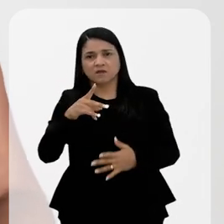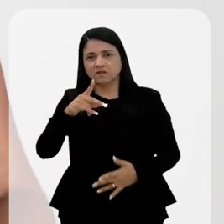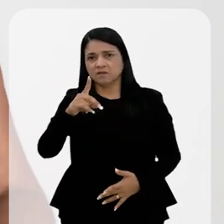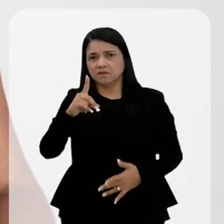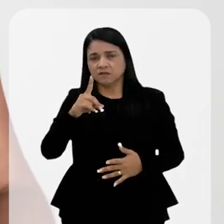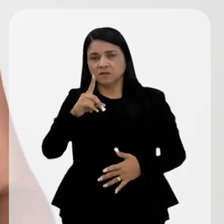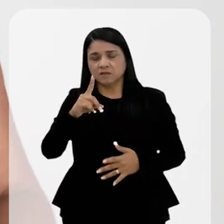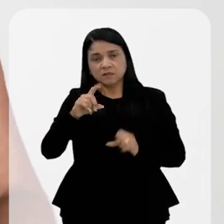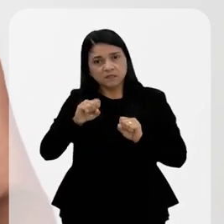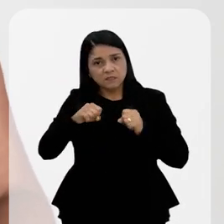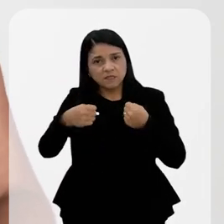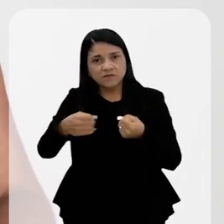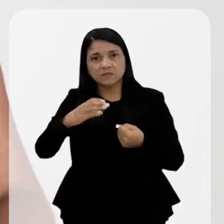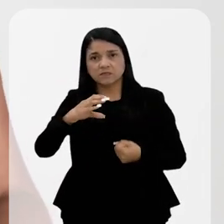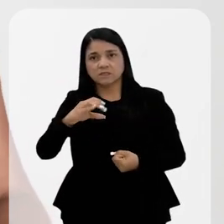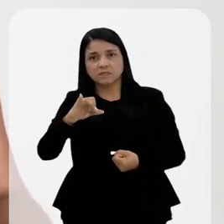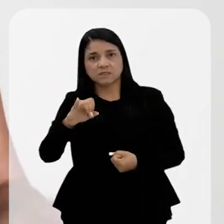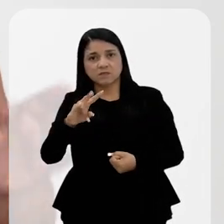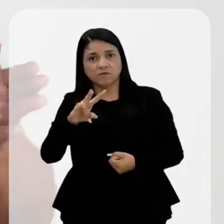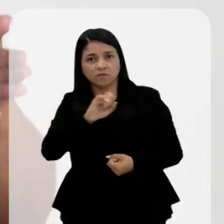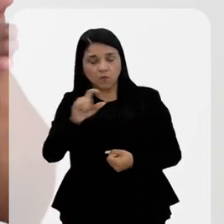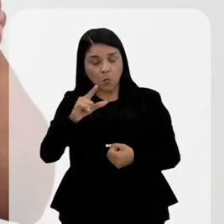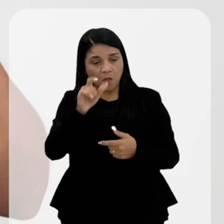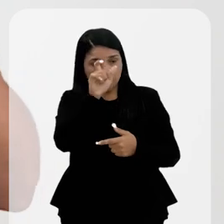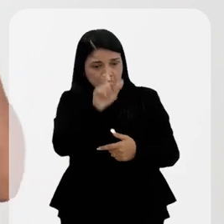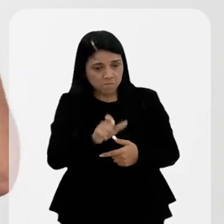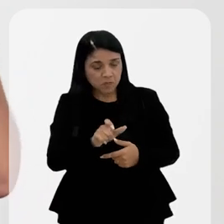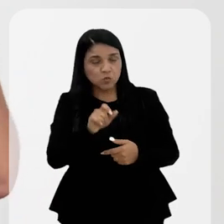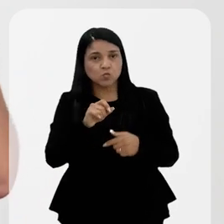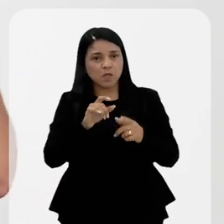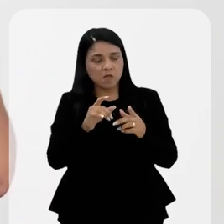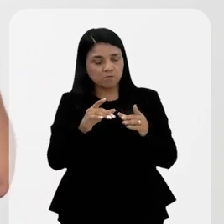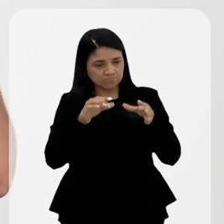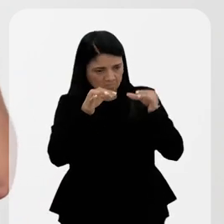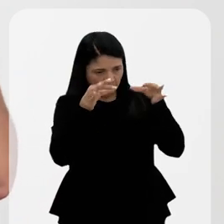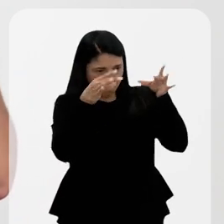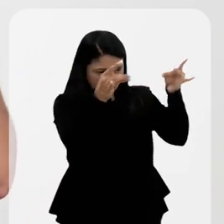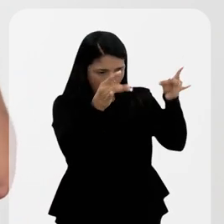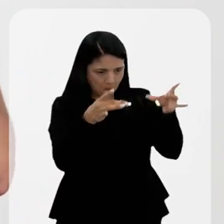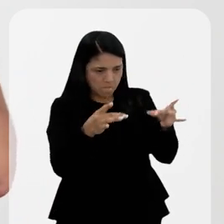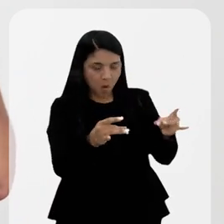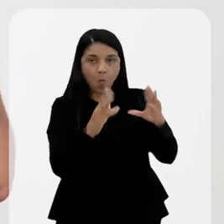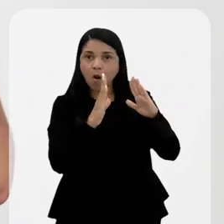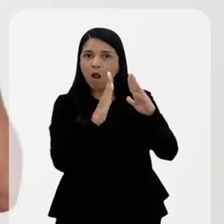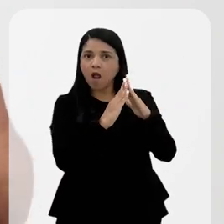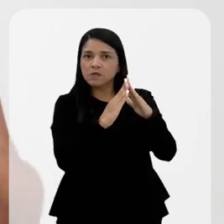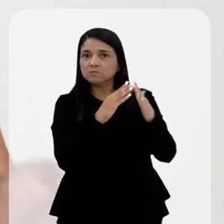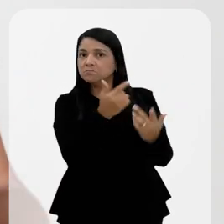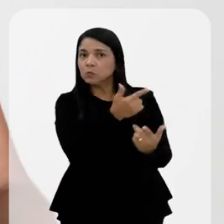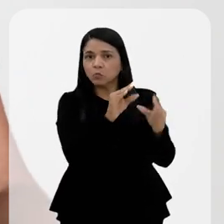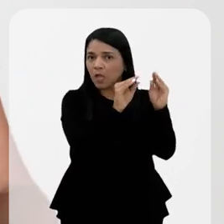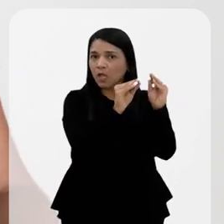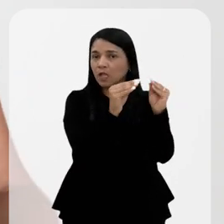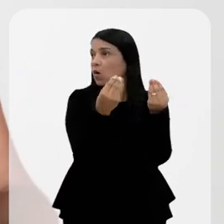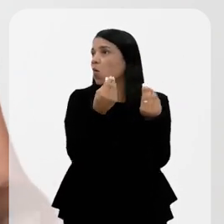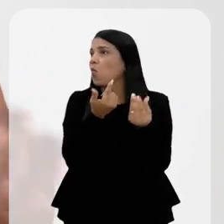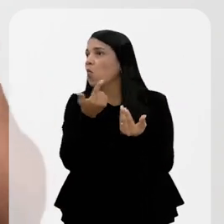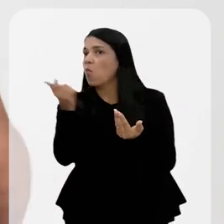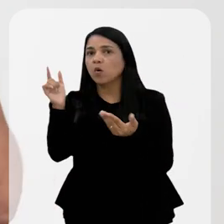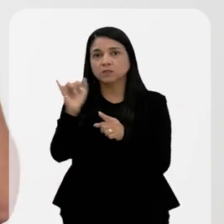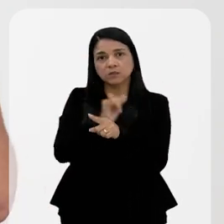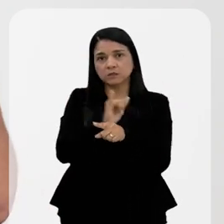as pessoas atingidas, porque elas recebem um adesivo nas suas casas, mas não têm uma alternativa habitacional.